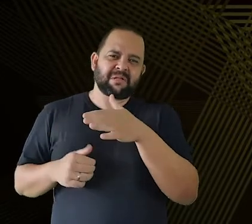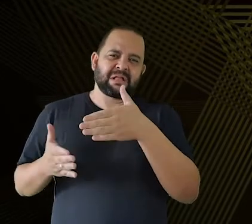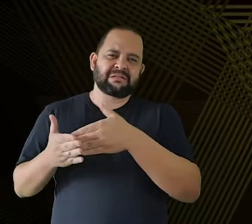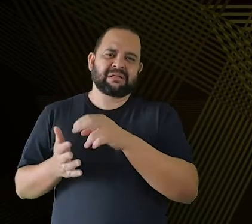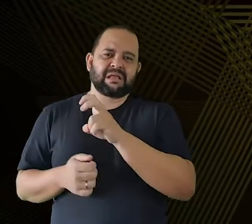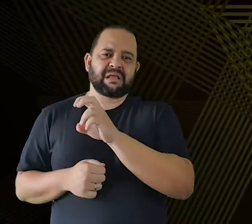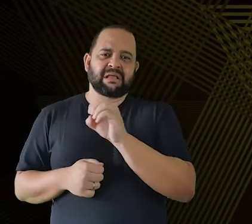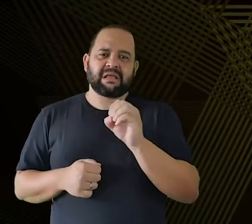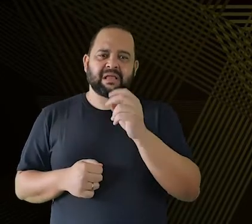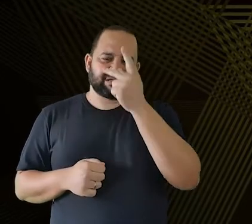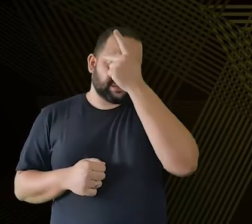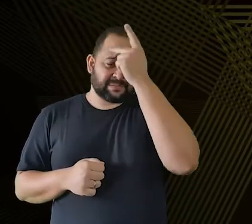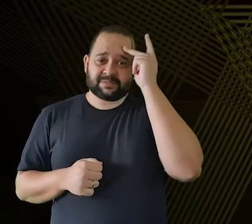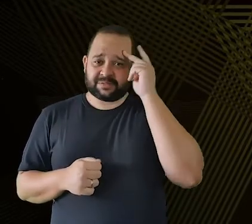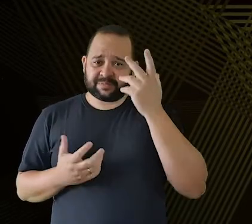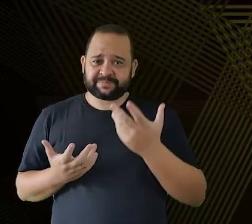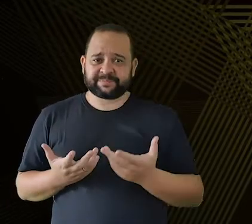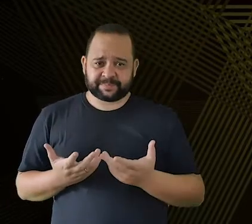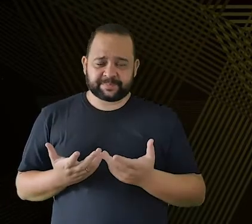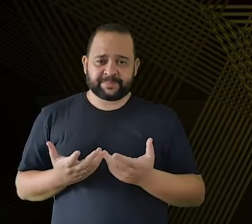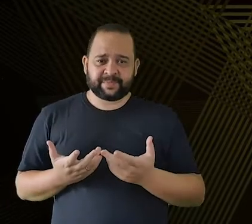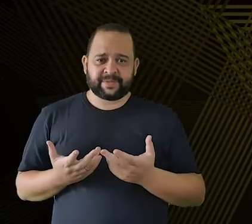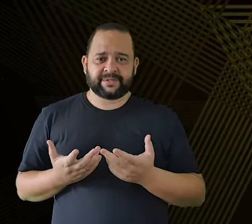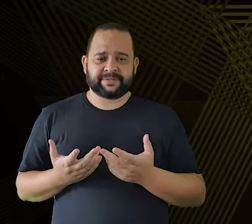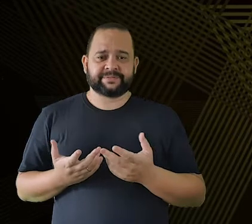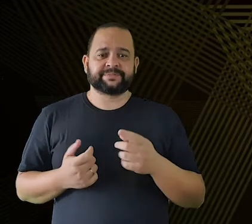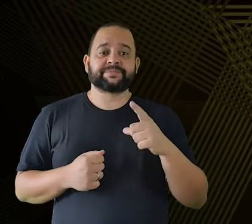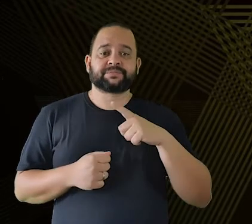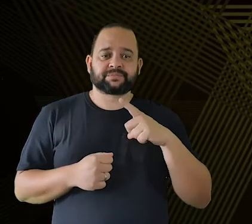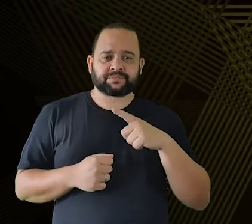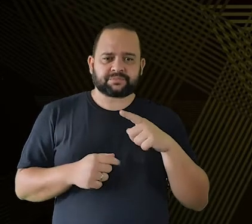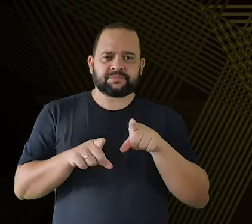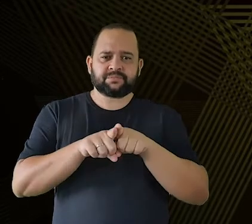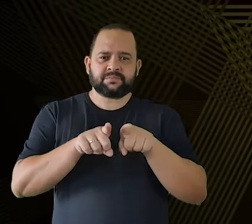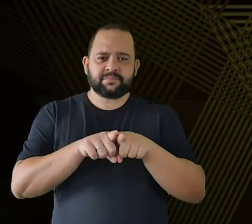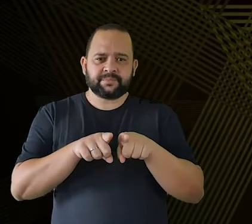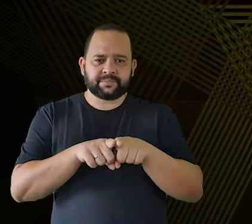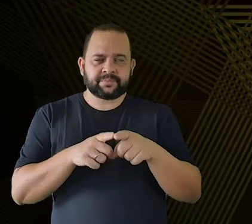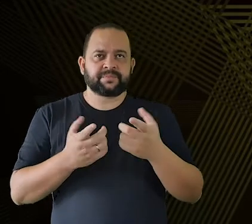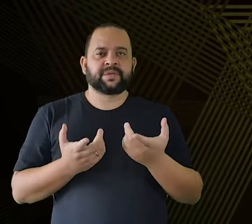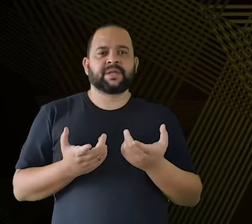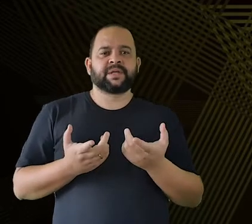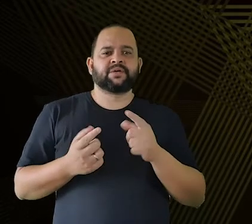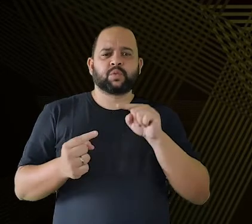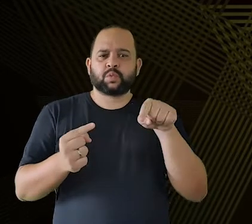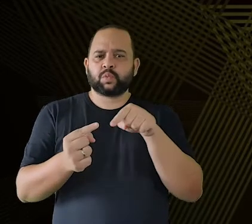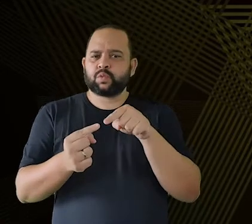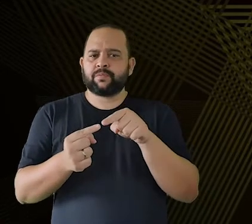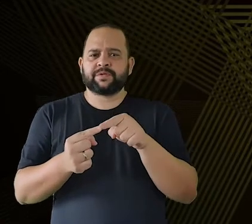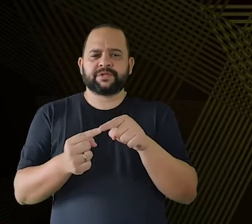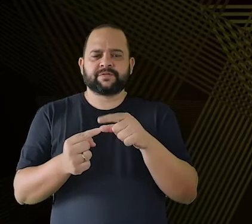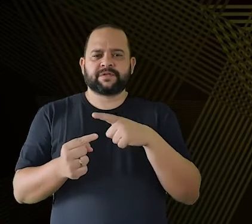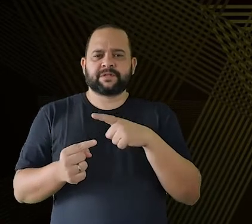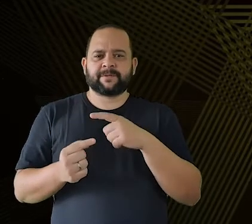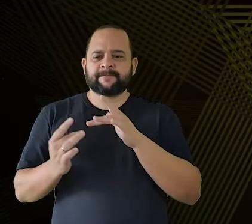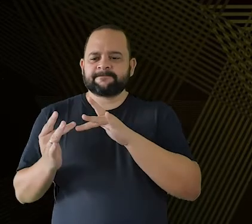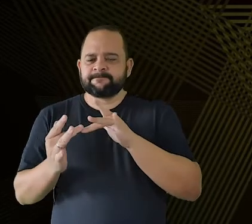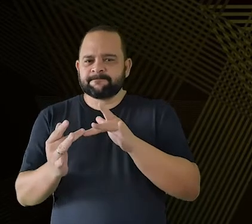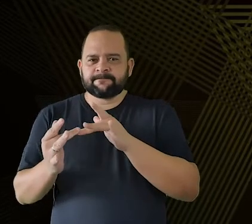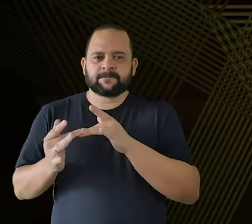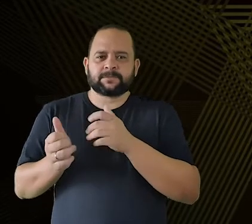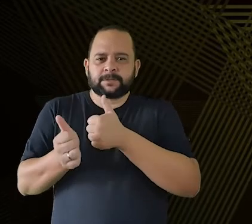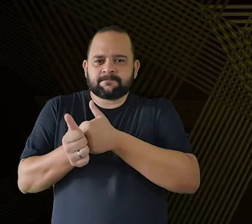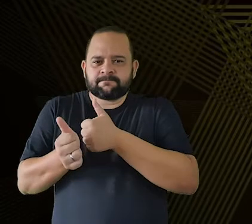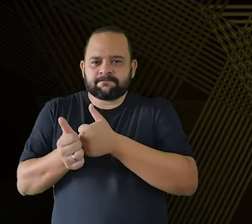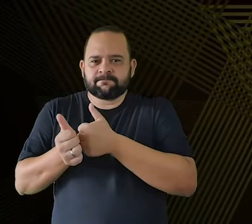no máximo. A gente tem concertos de câmara para grandes públicos também, mas é sempre buscando essa coisa mais intimista, essa